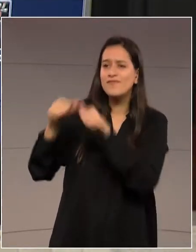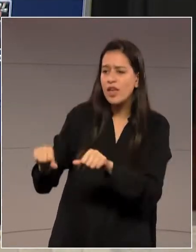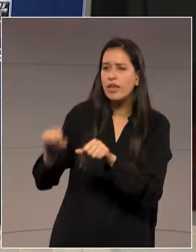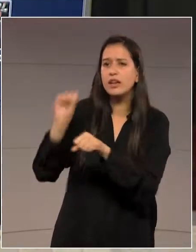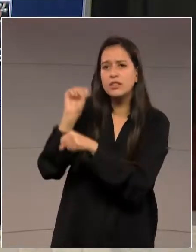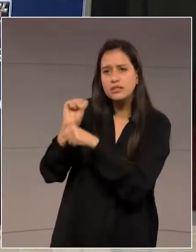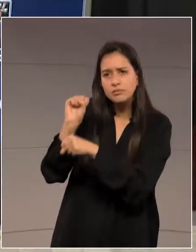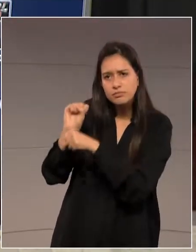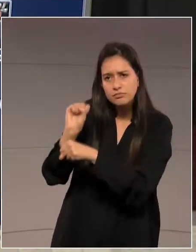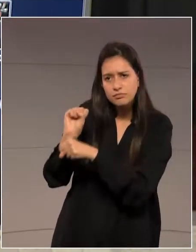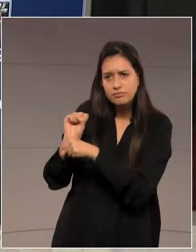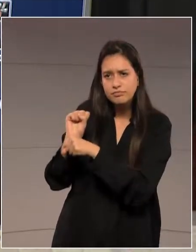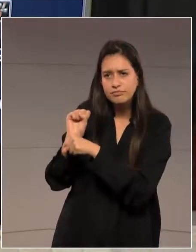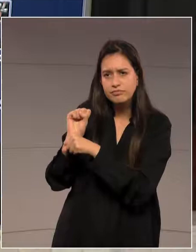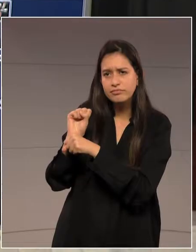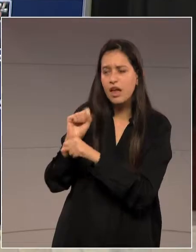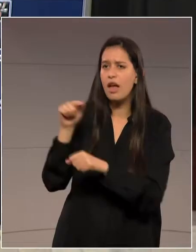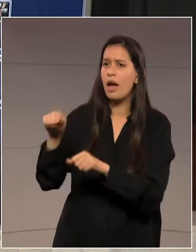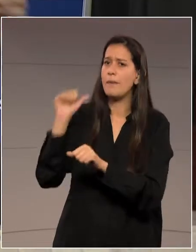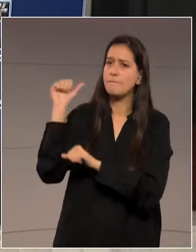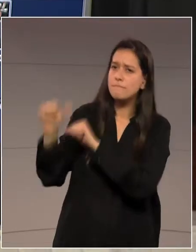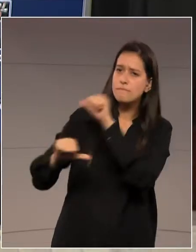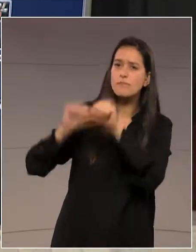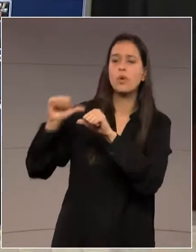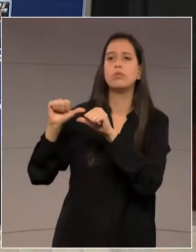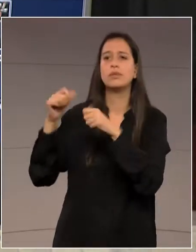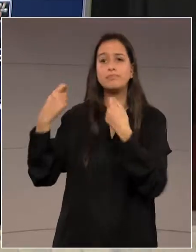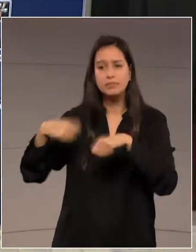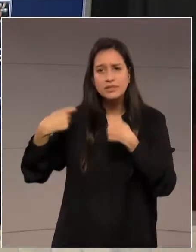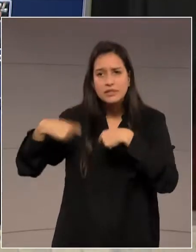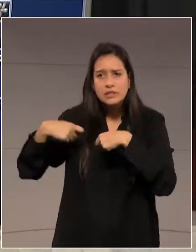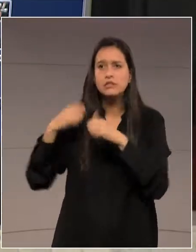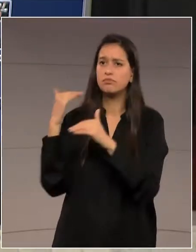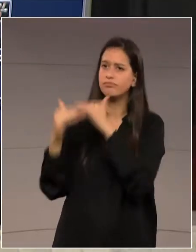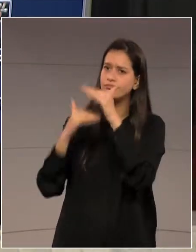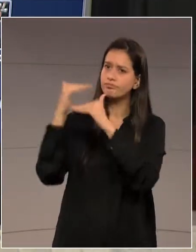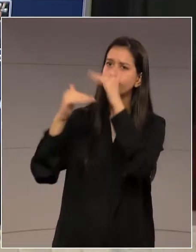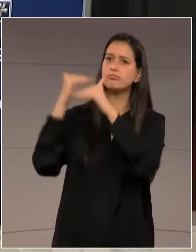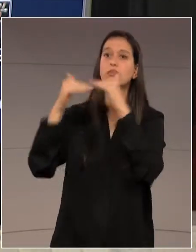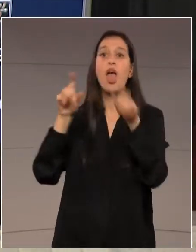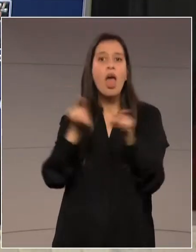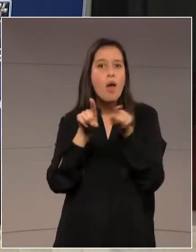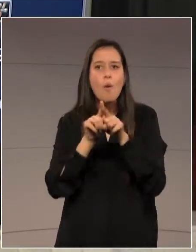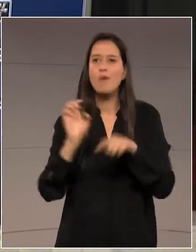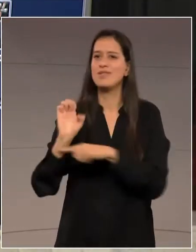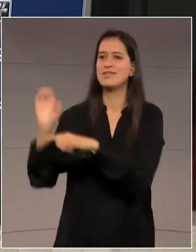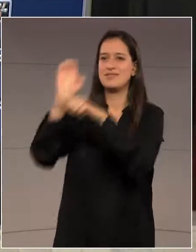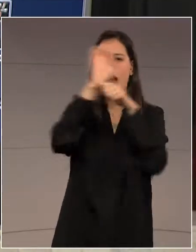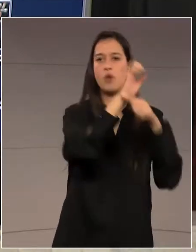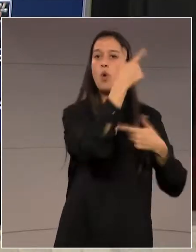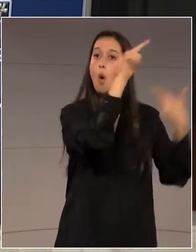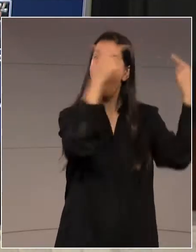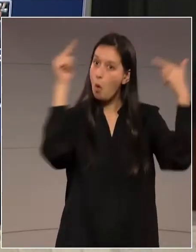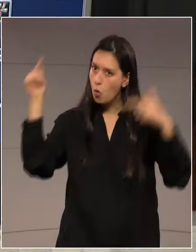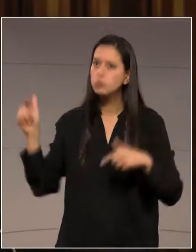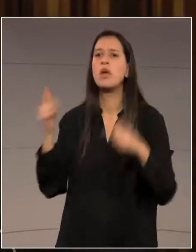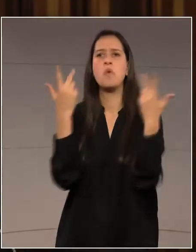precisa ter carreira. Como alguns estados já fizeram e fizeram muito bem.